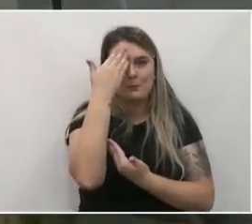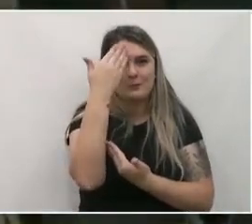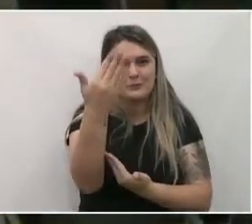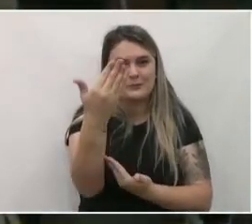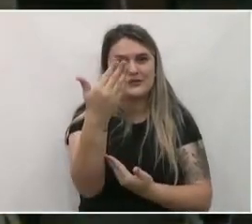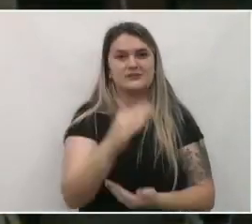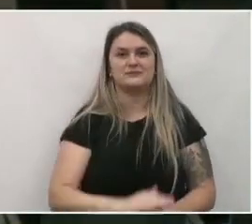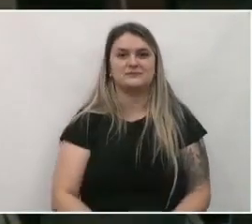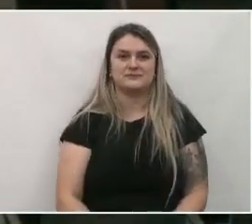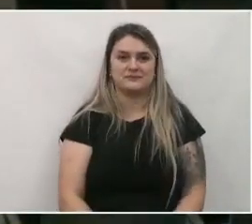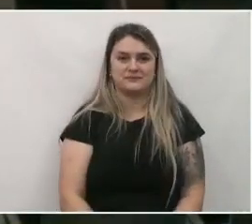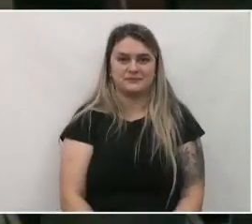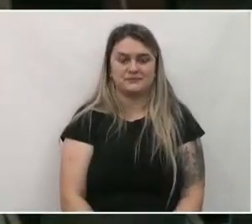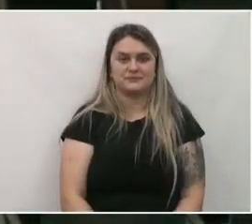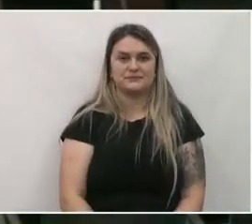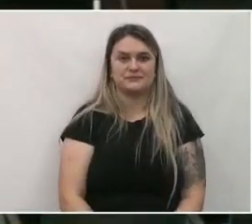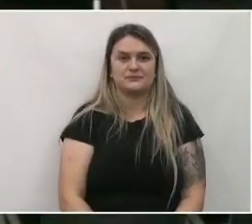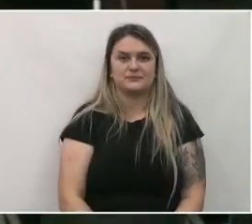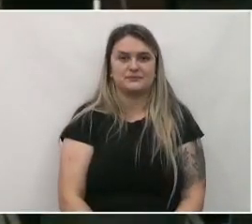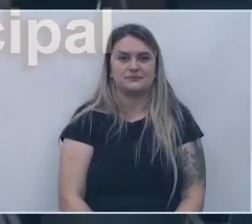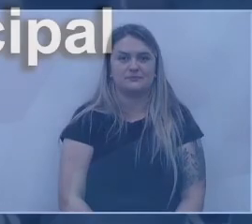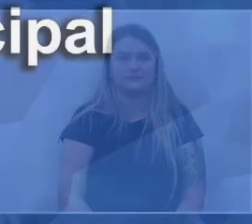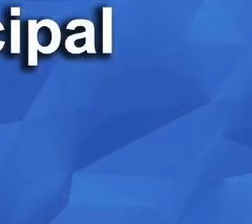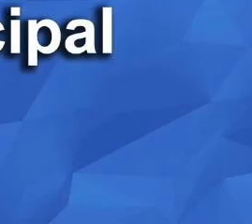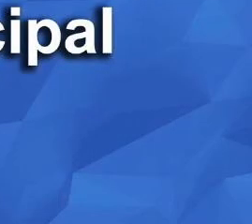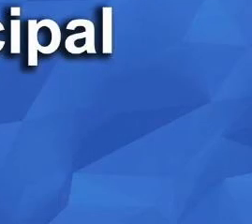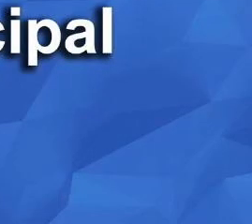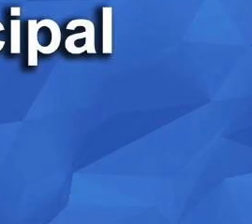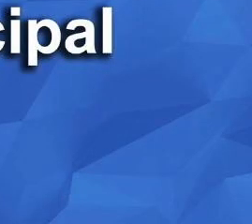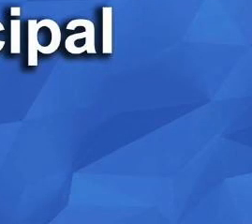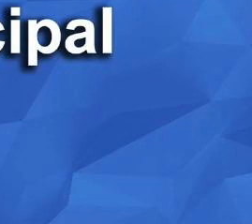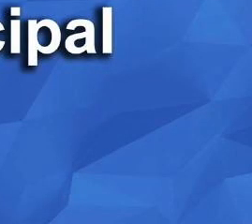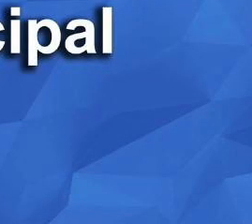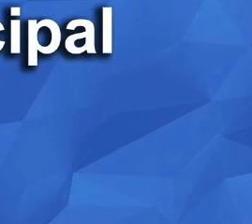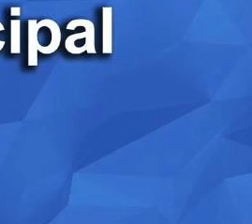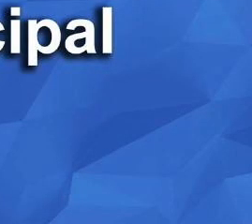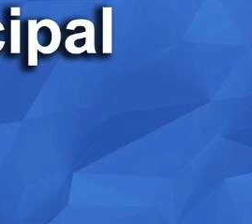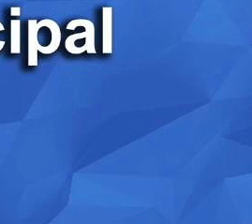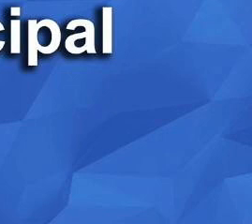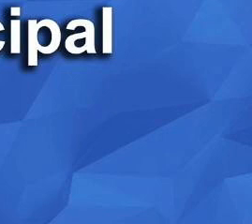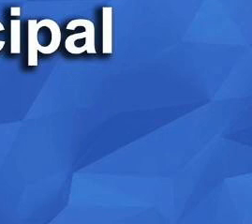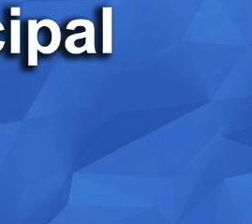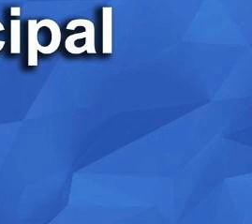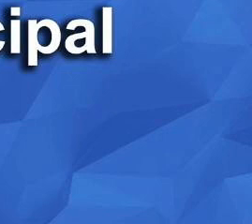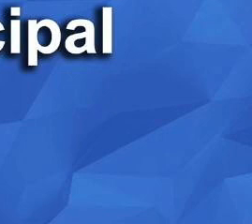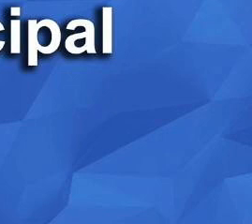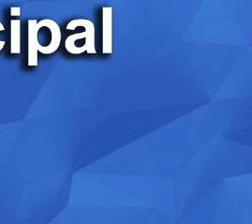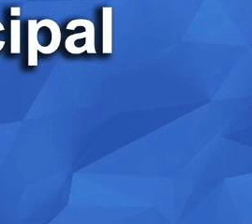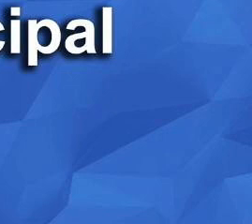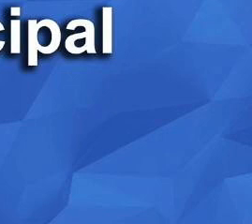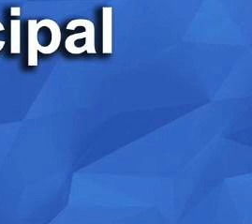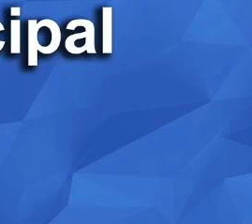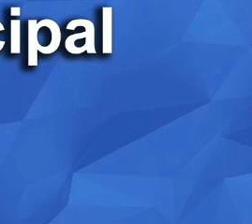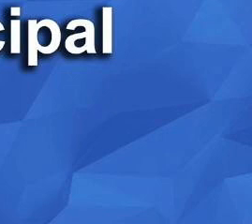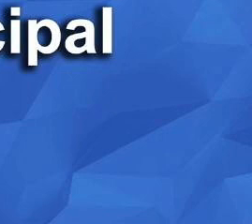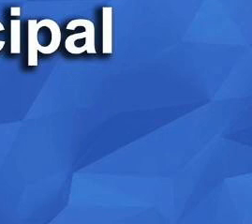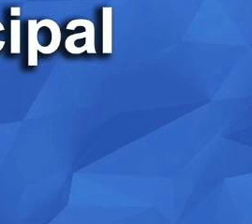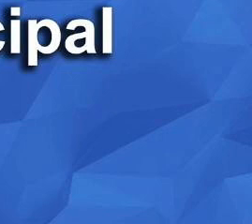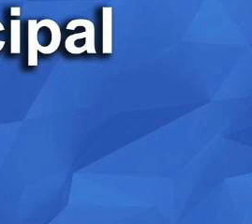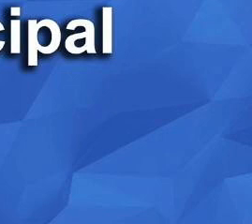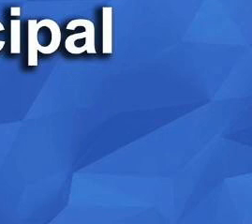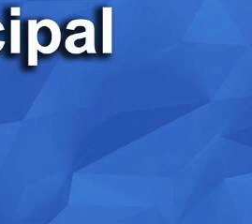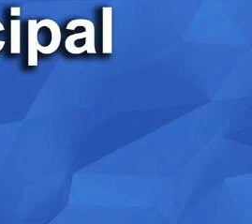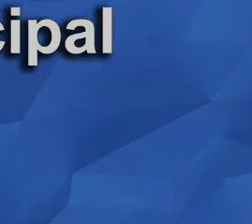e aí e Legenda Fábio Laboratório